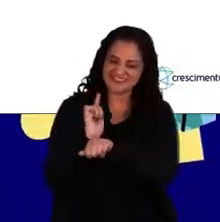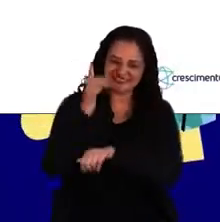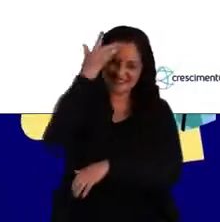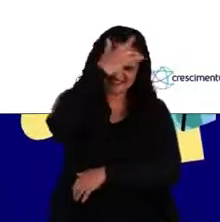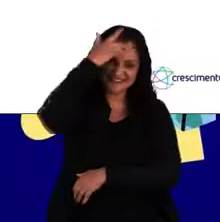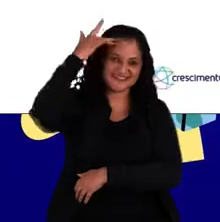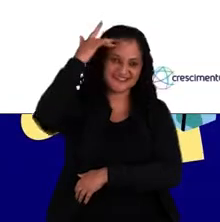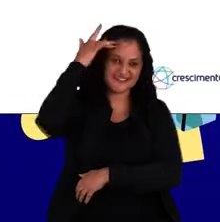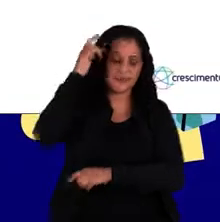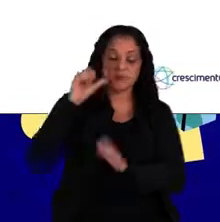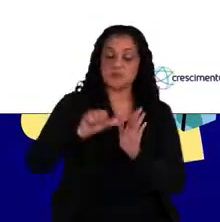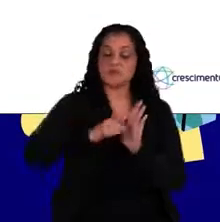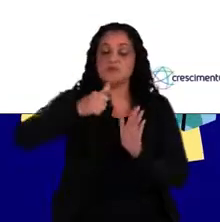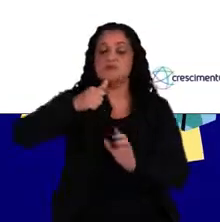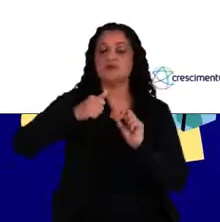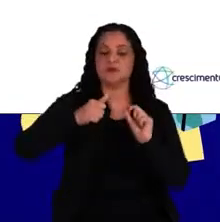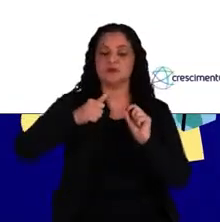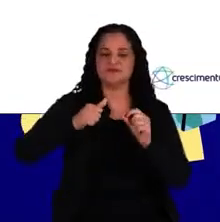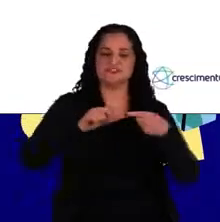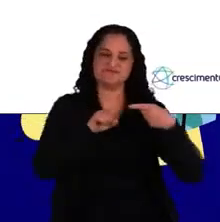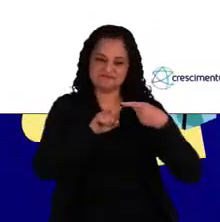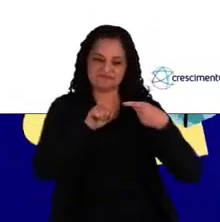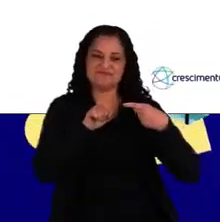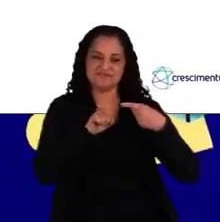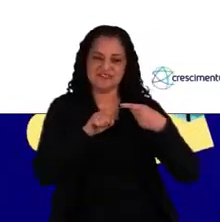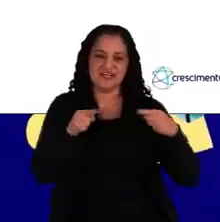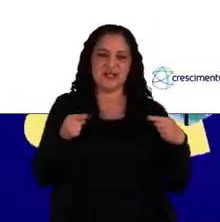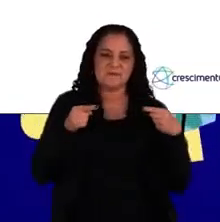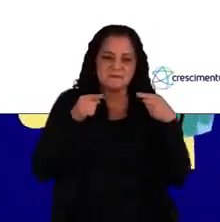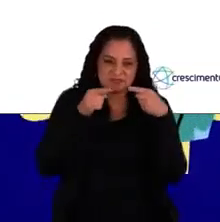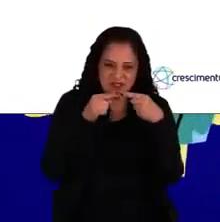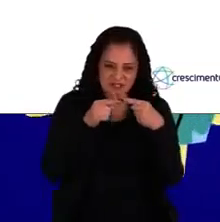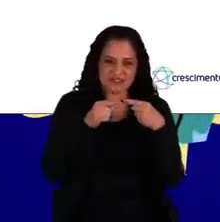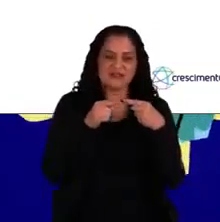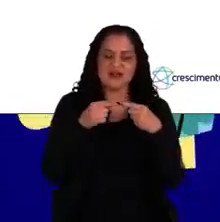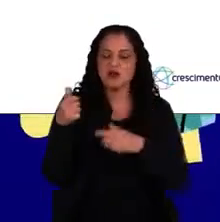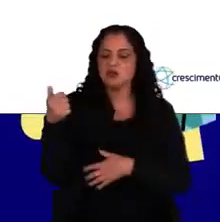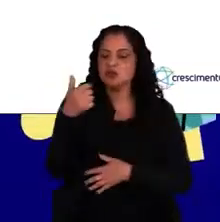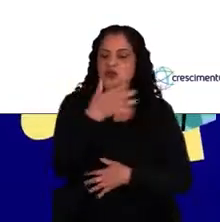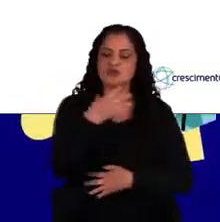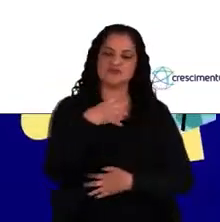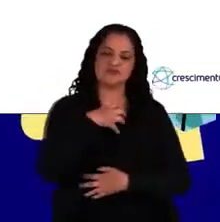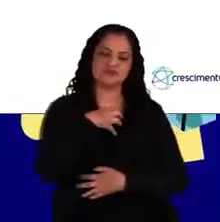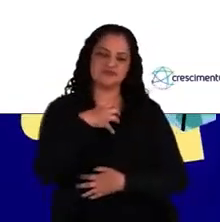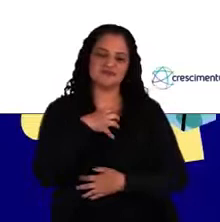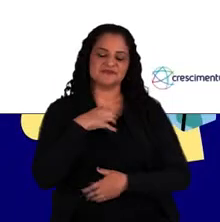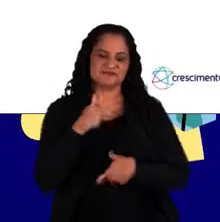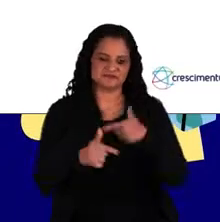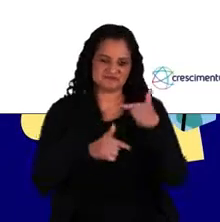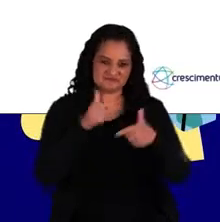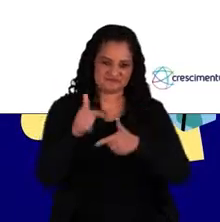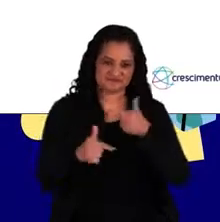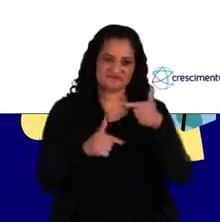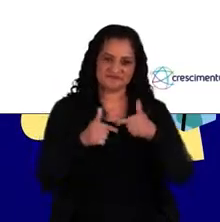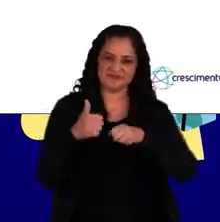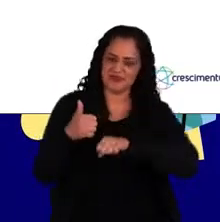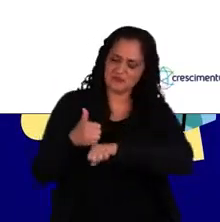gestão de pessoas, o primeiro deles, eu diria que está vinculado aos novos formatos de trabalho.